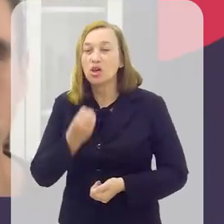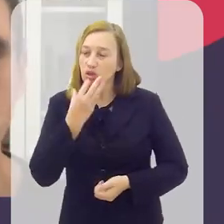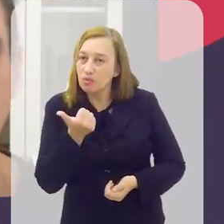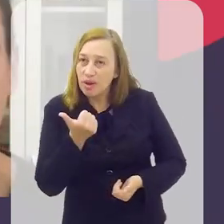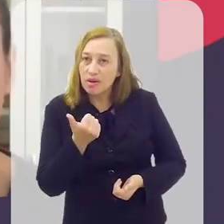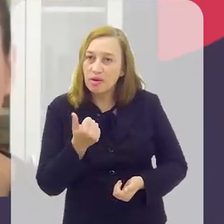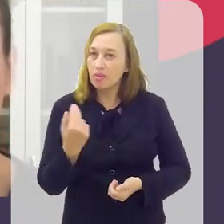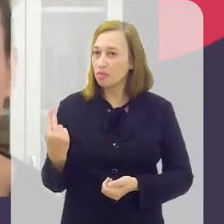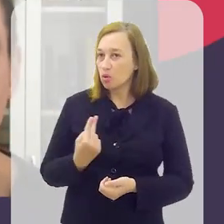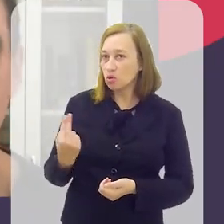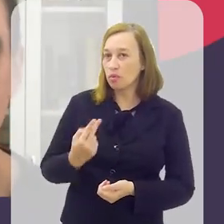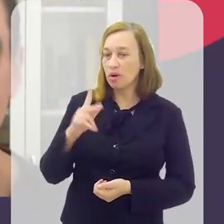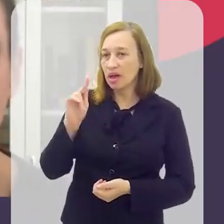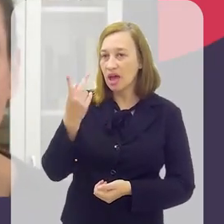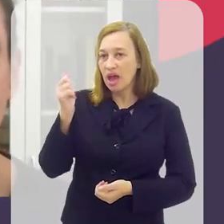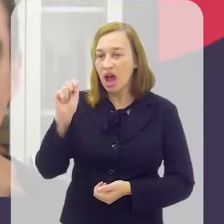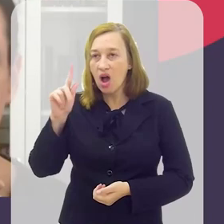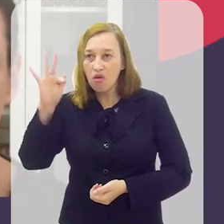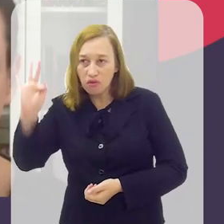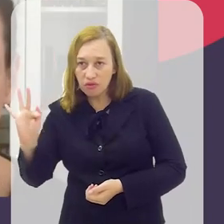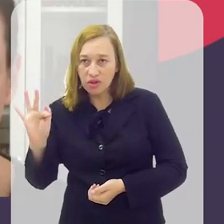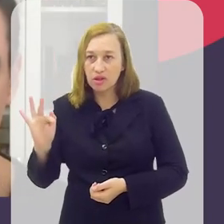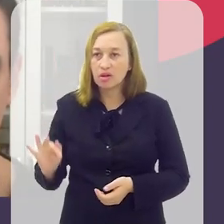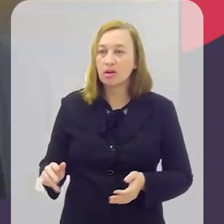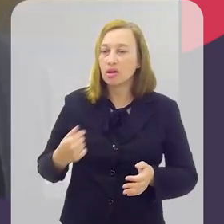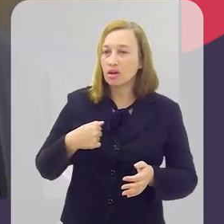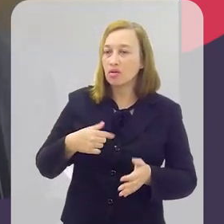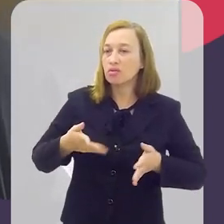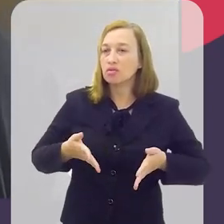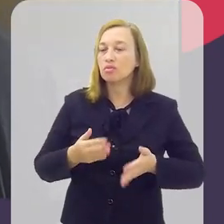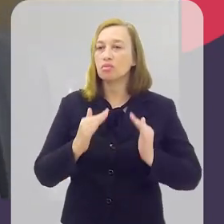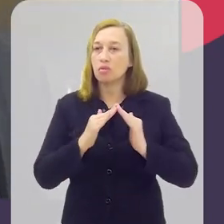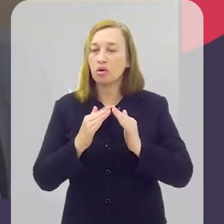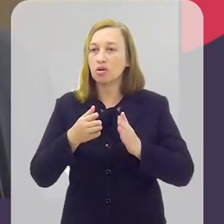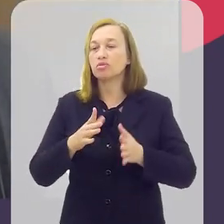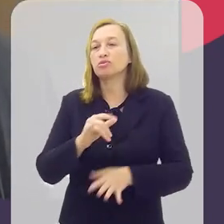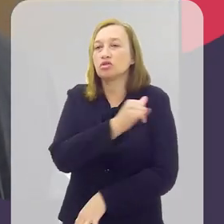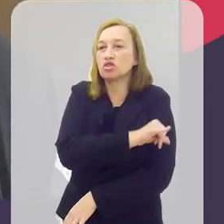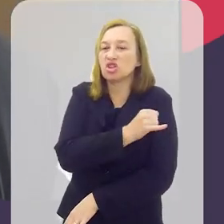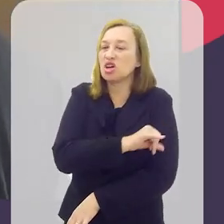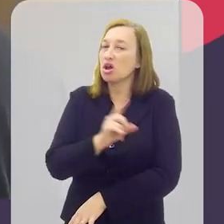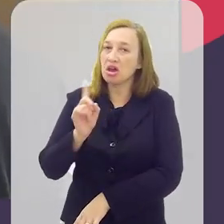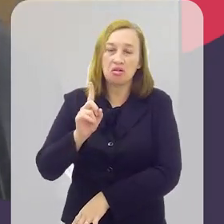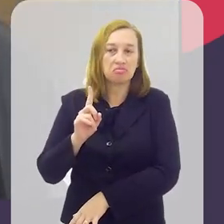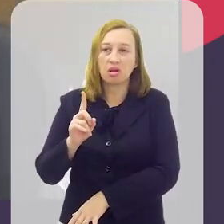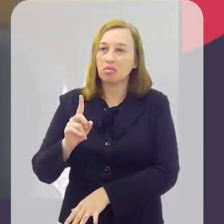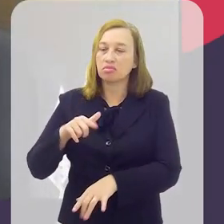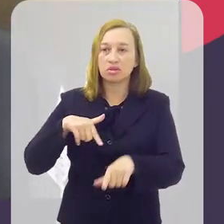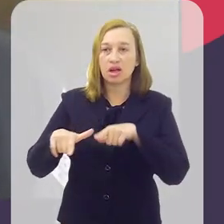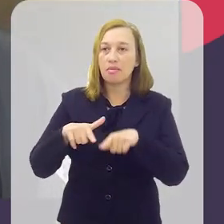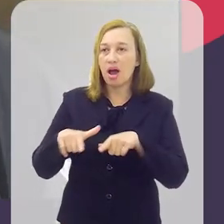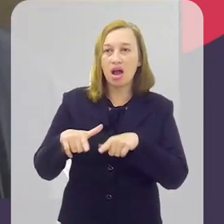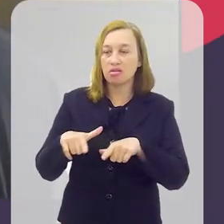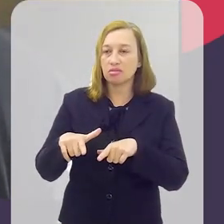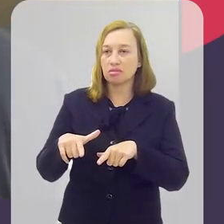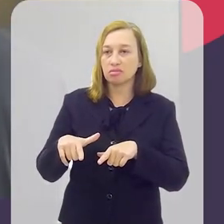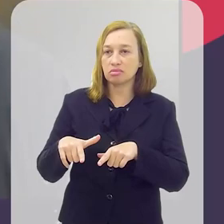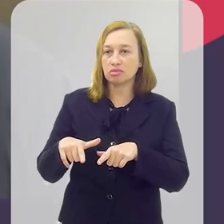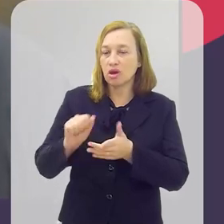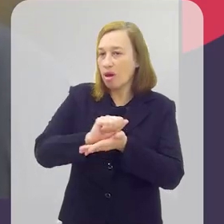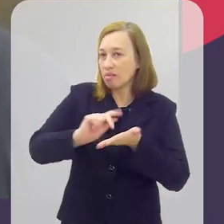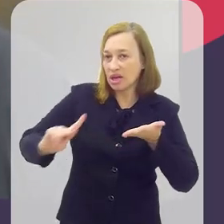Tudo bem, meu nome é Ralf Alexandre, sou do Rio de Janeiro. Hoje em dia eu não faço mais entregas por aplicativo, porque eu não aceito os valores